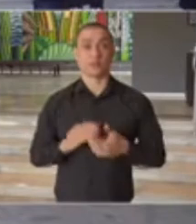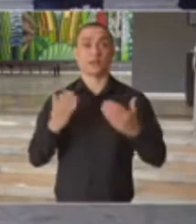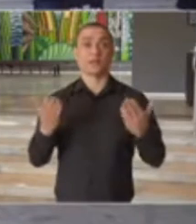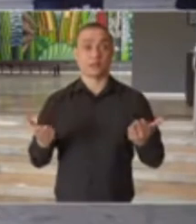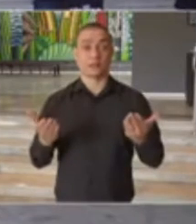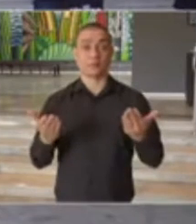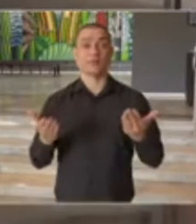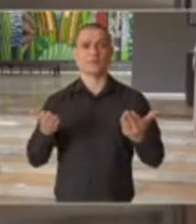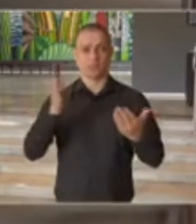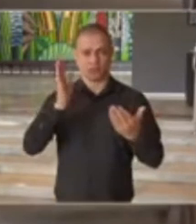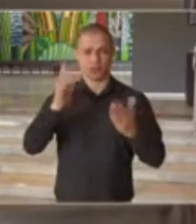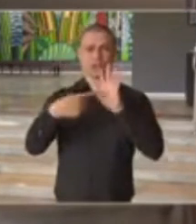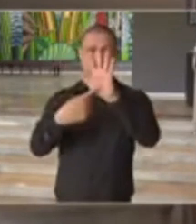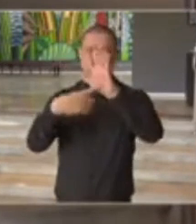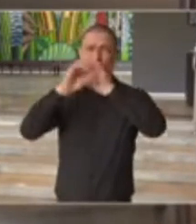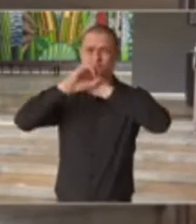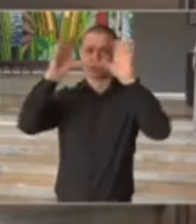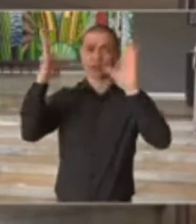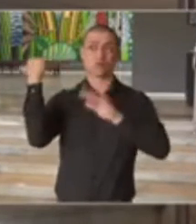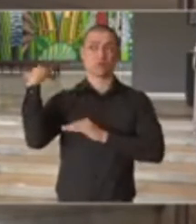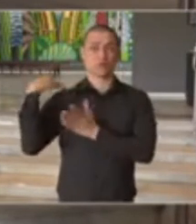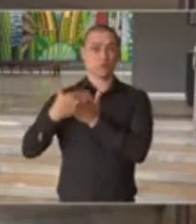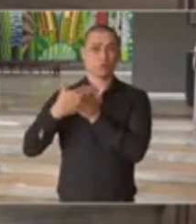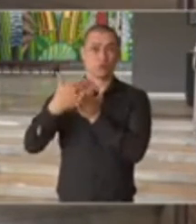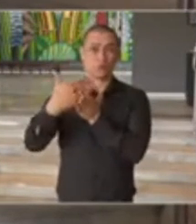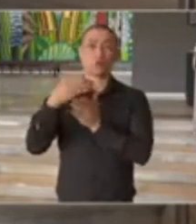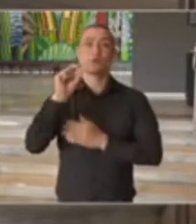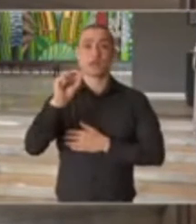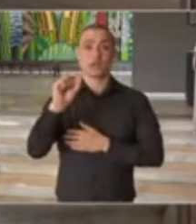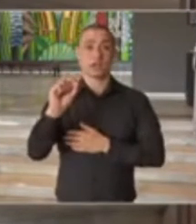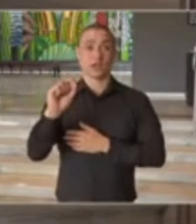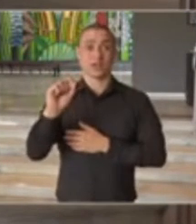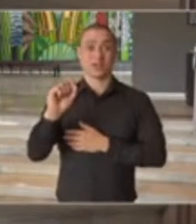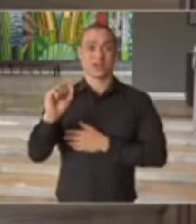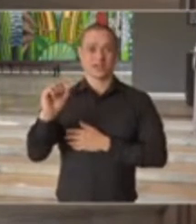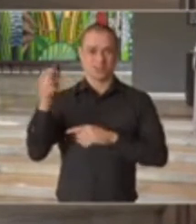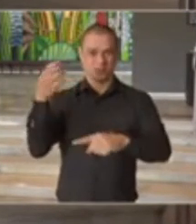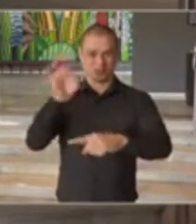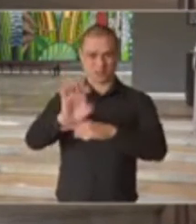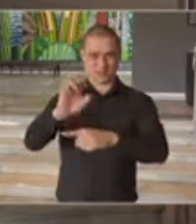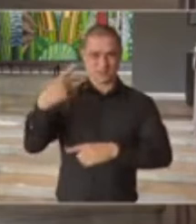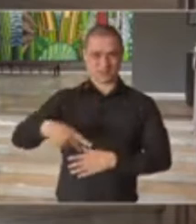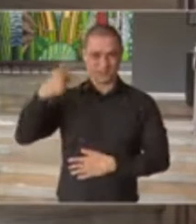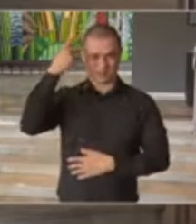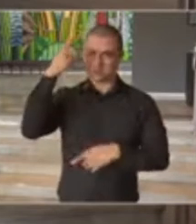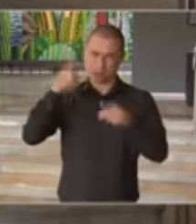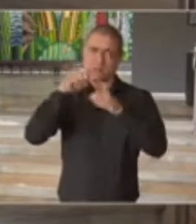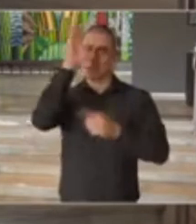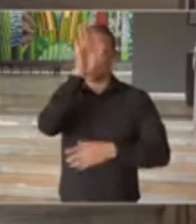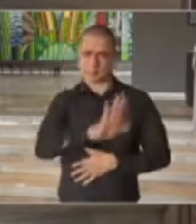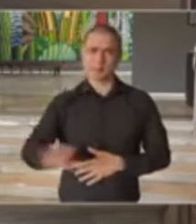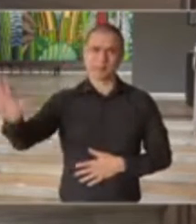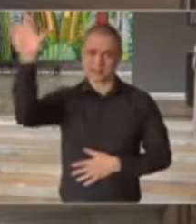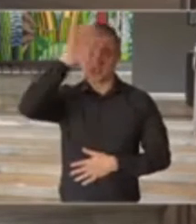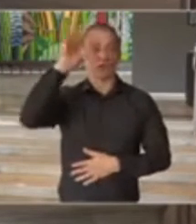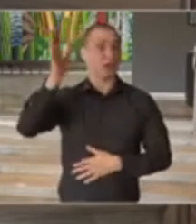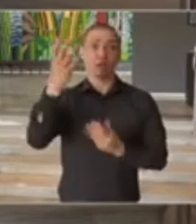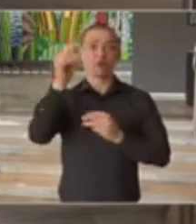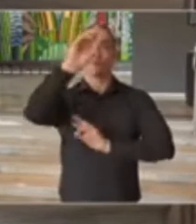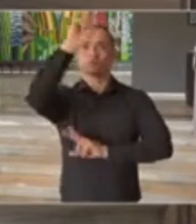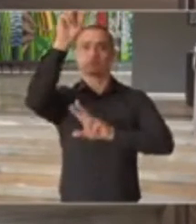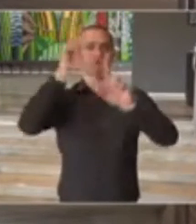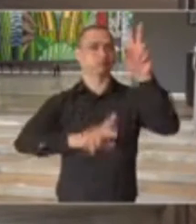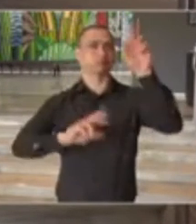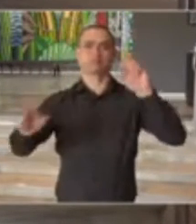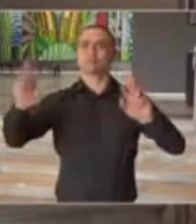Ficou claro, desde o início, que o Estado de São Paulo, assim como o Brasil, ele é bastante heterogêneo